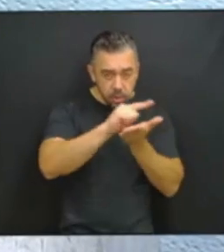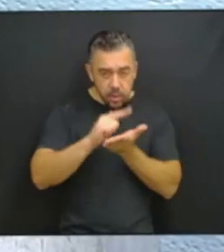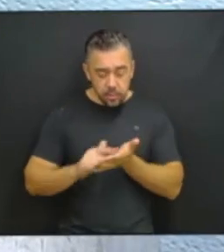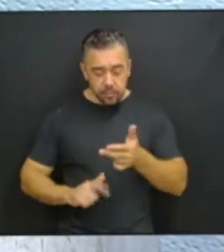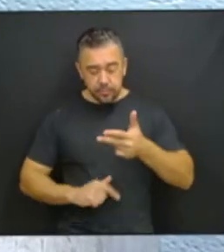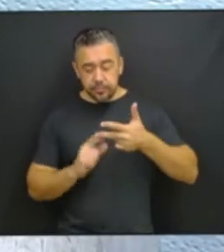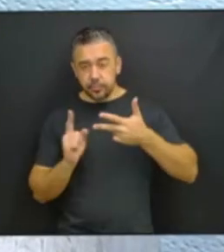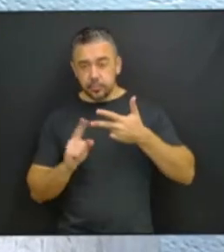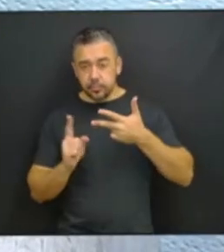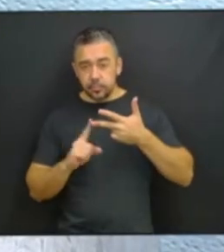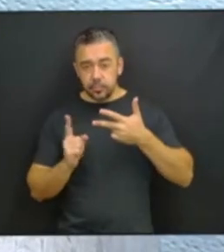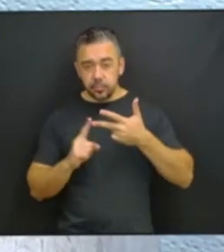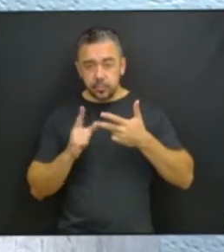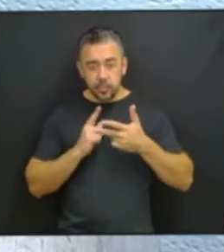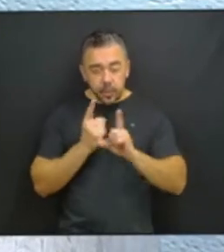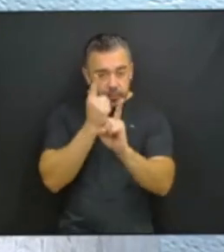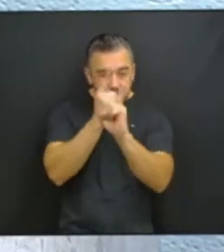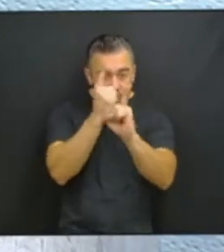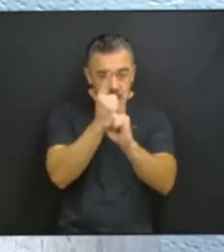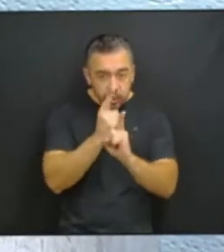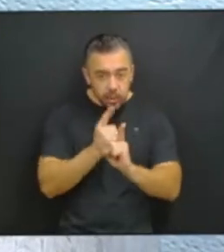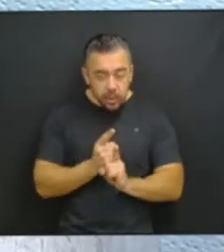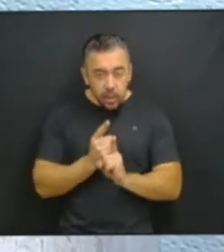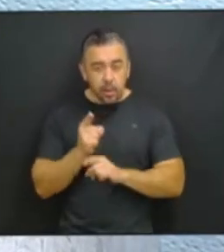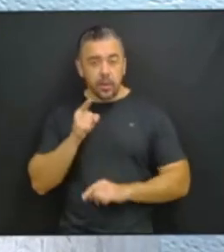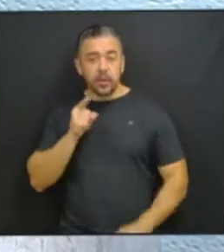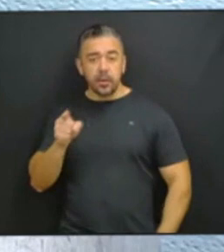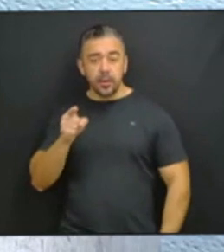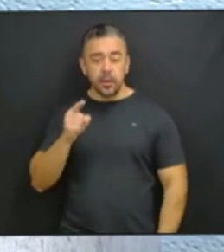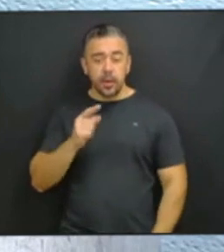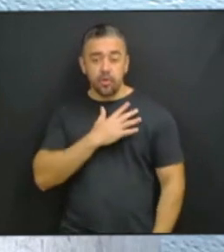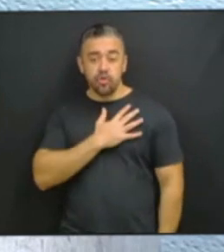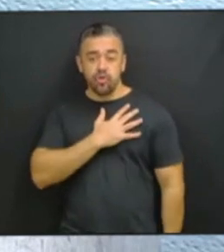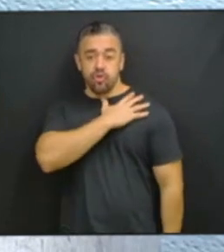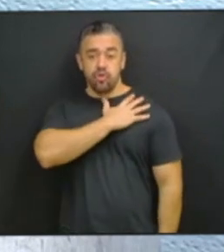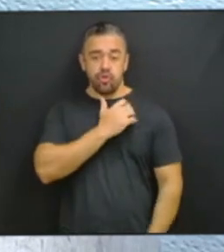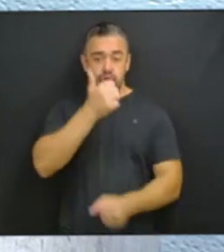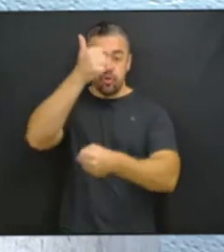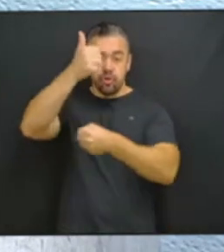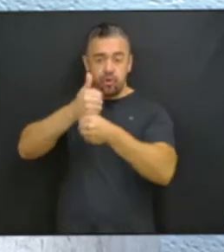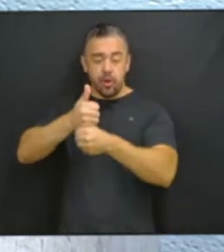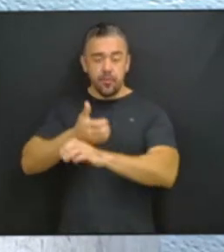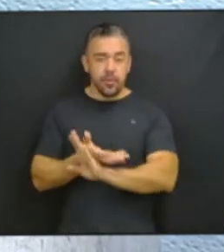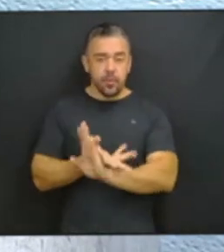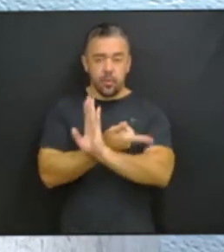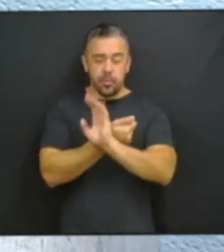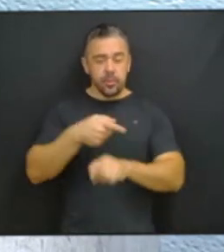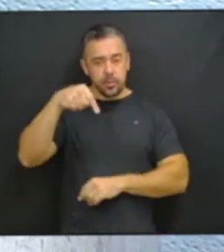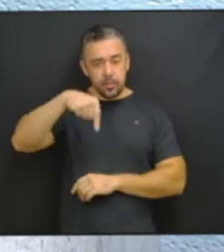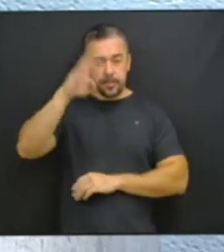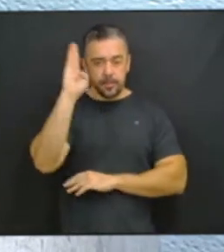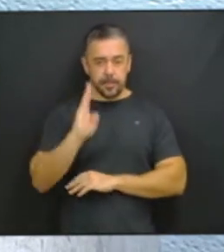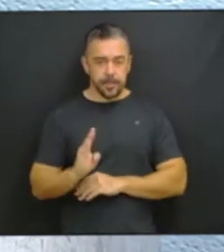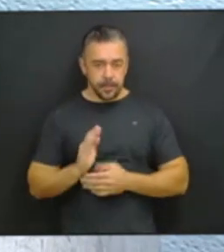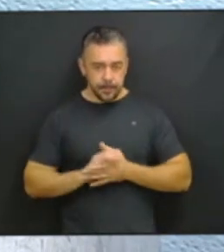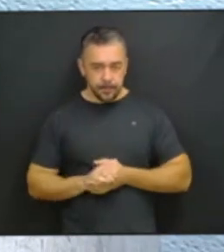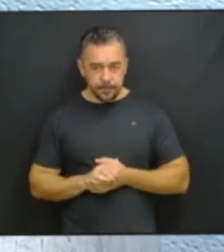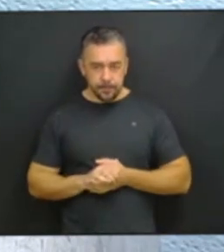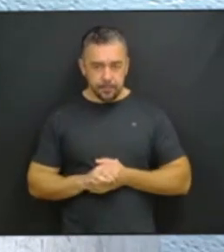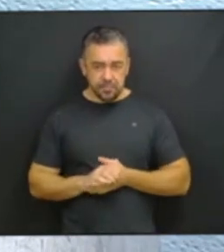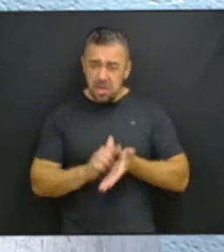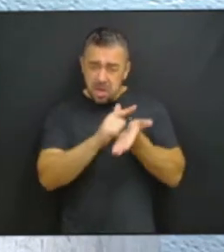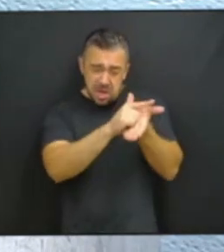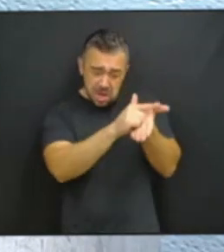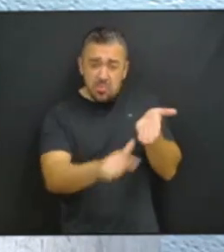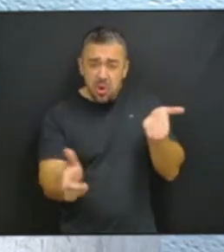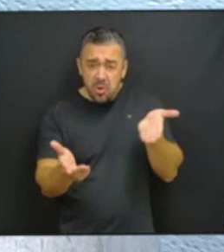tido pela investigação como o general da corrupção no Brasil. Limpou-se a